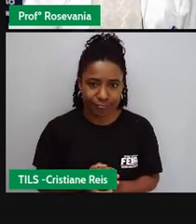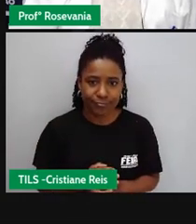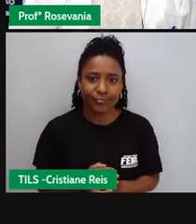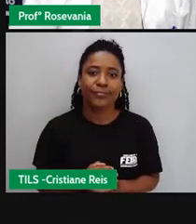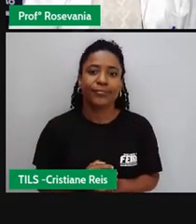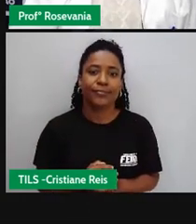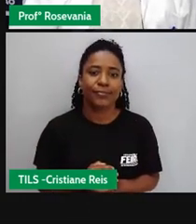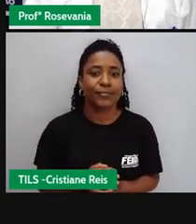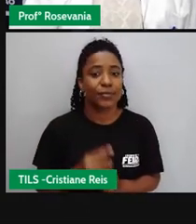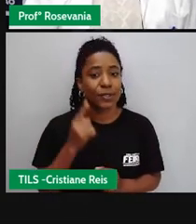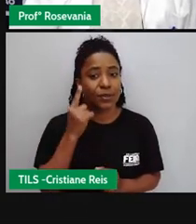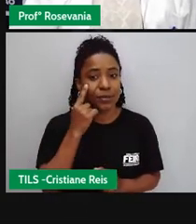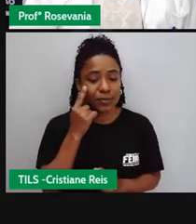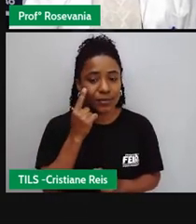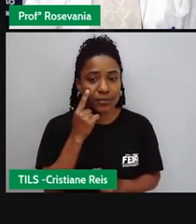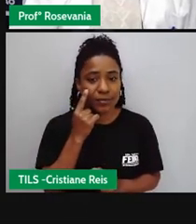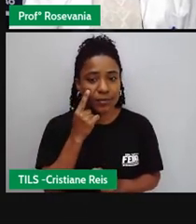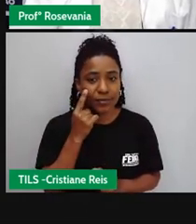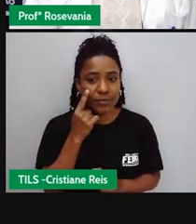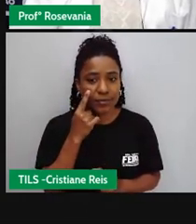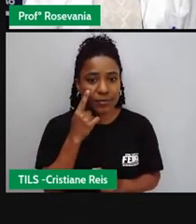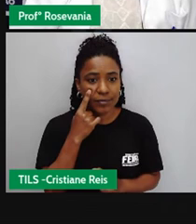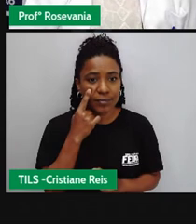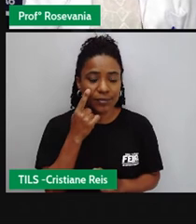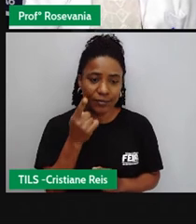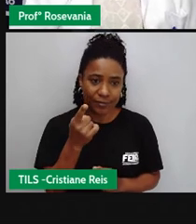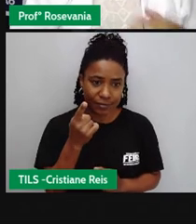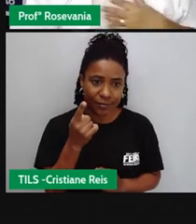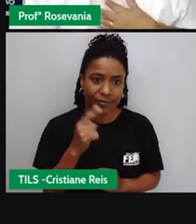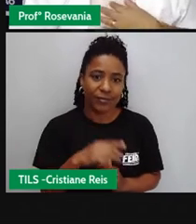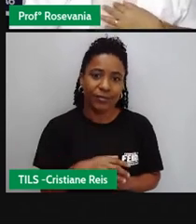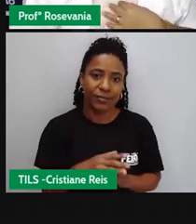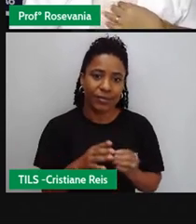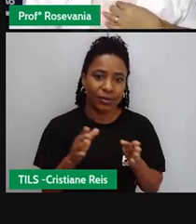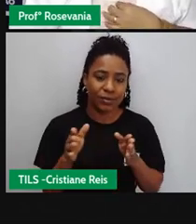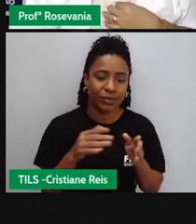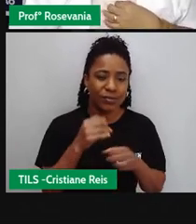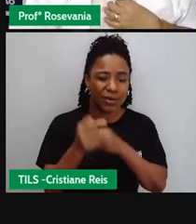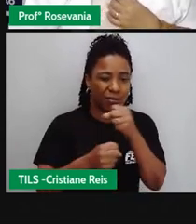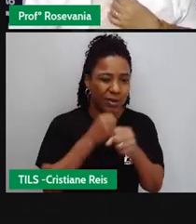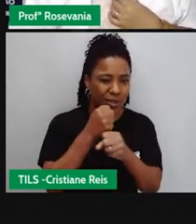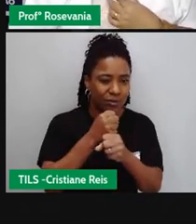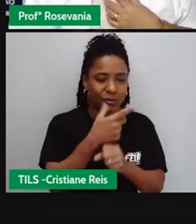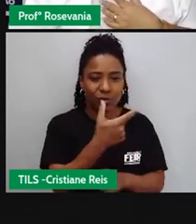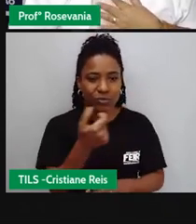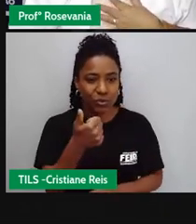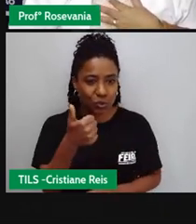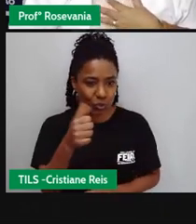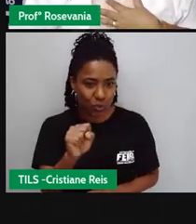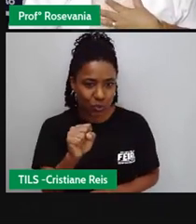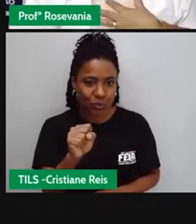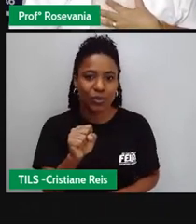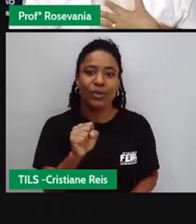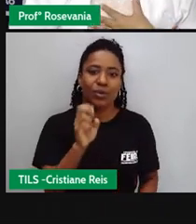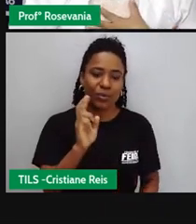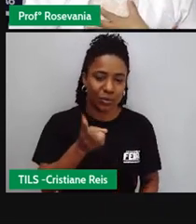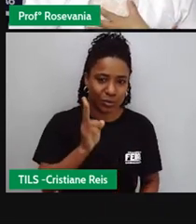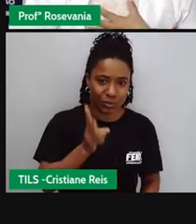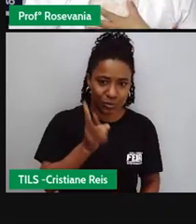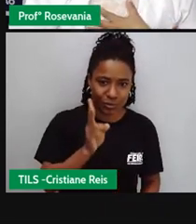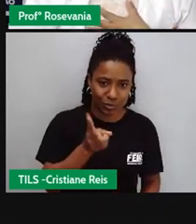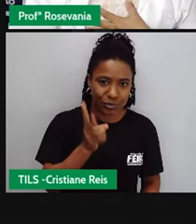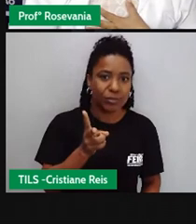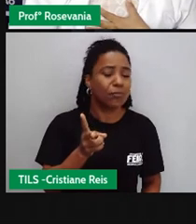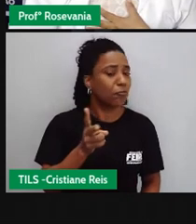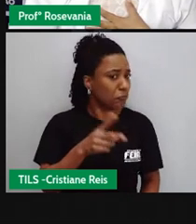aí já quando eu vou para para entender que é o período 2018 de novo eu continuo o pessoal tem